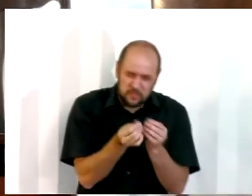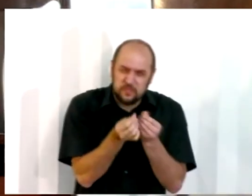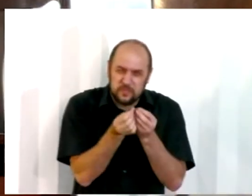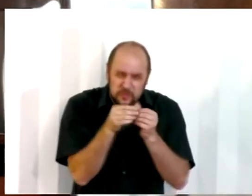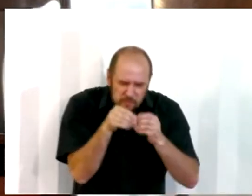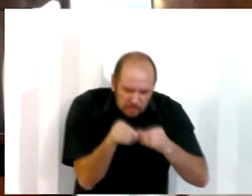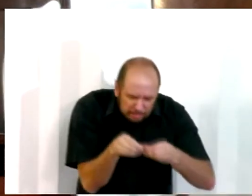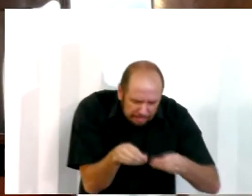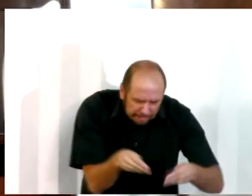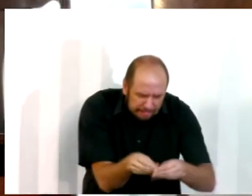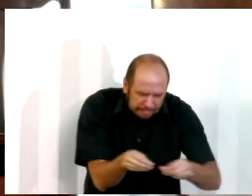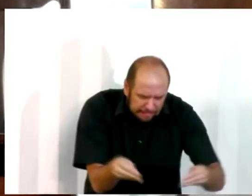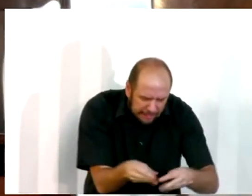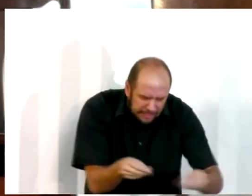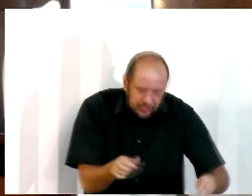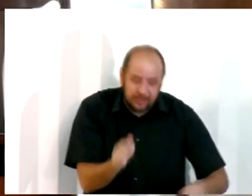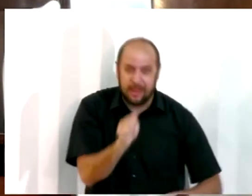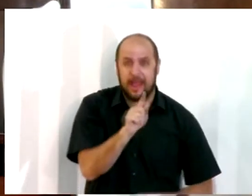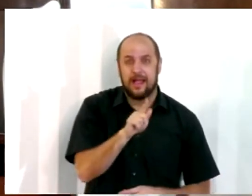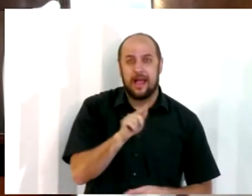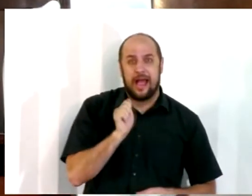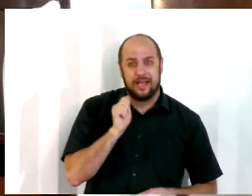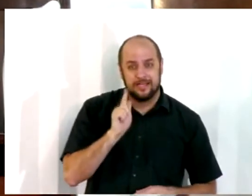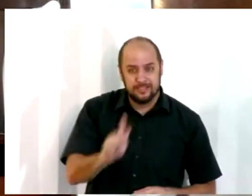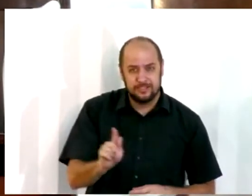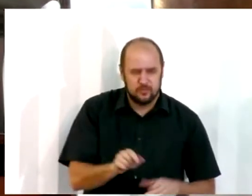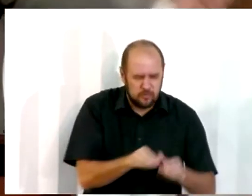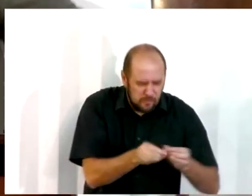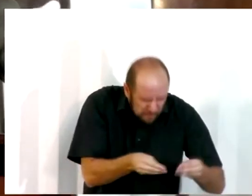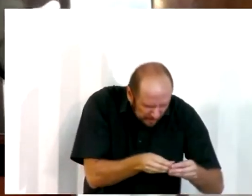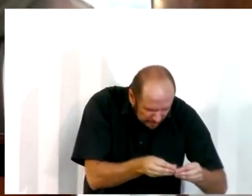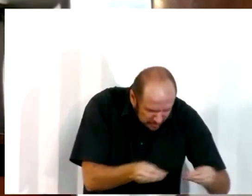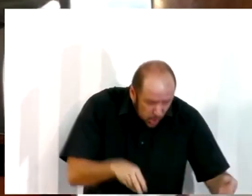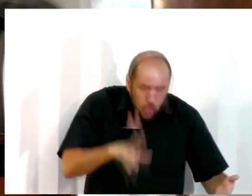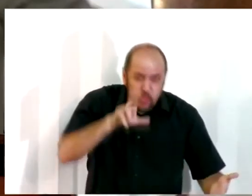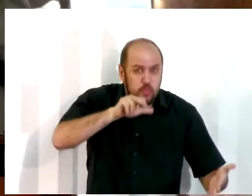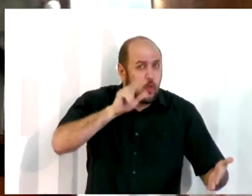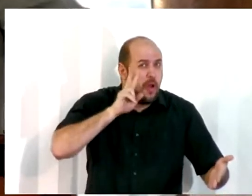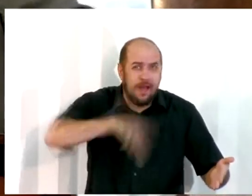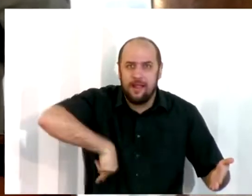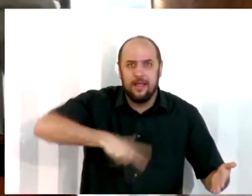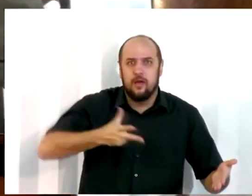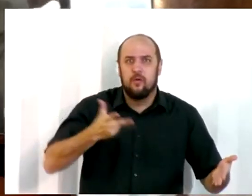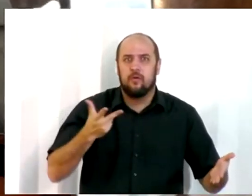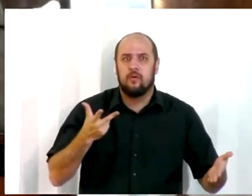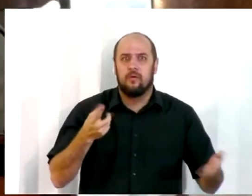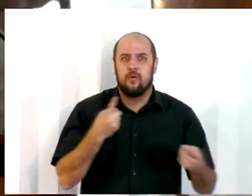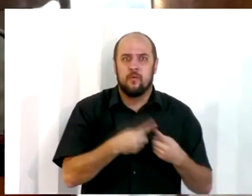aí não acha o Ageu, e quando acha o Ageu as folhas estão grudadinhas uma na outra, nunca abriu, nunca leu Ageu,